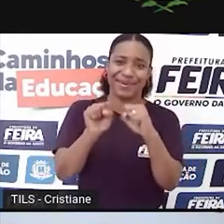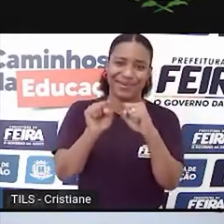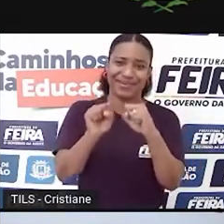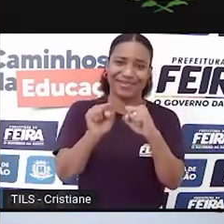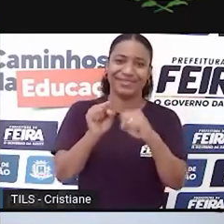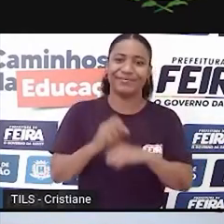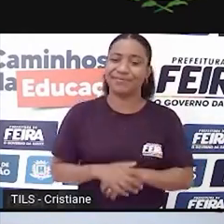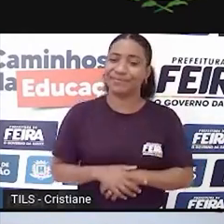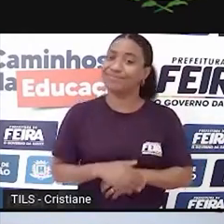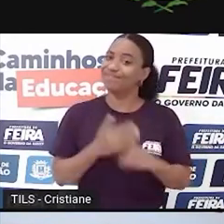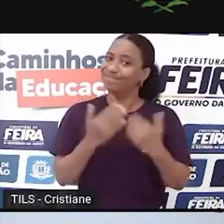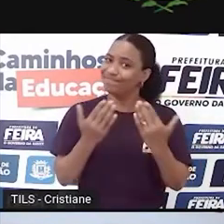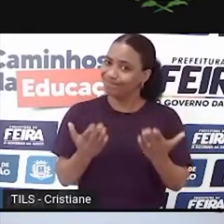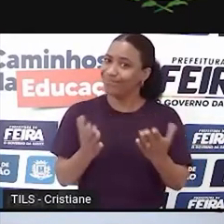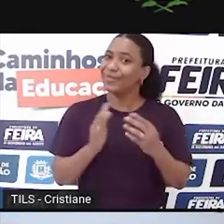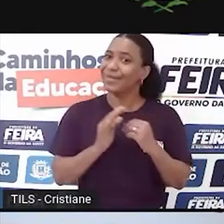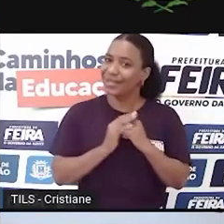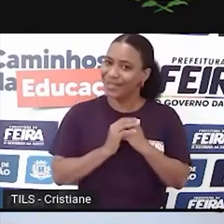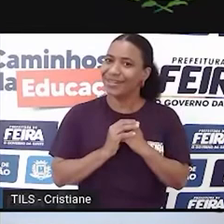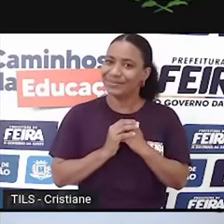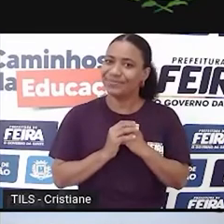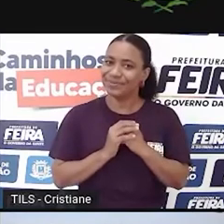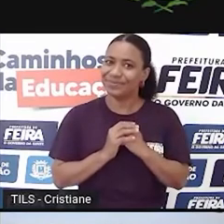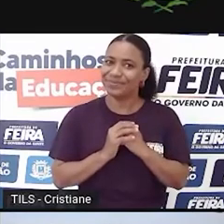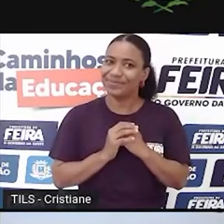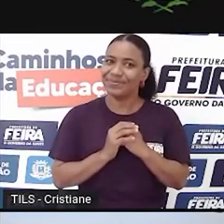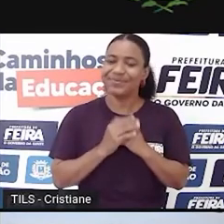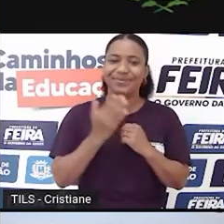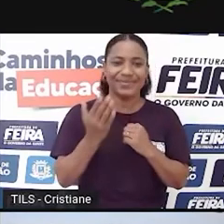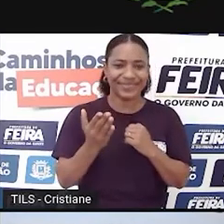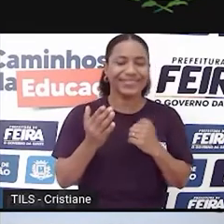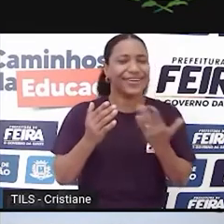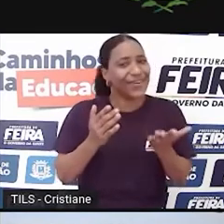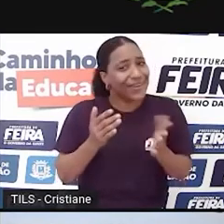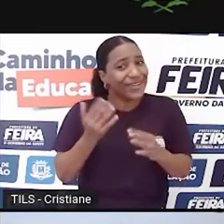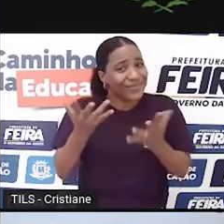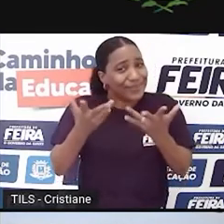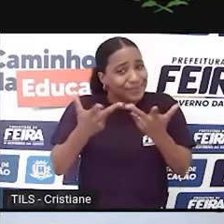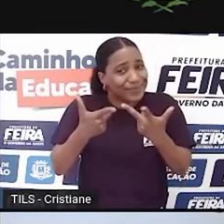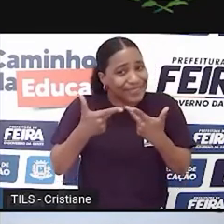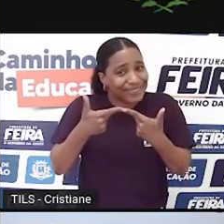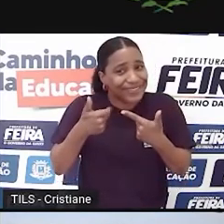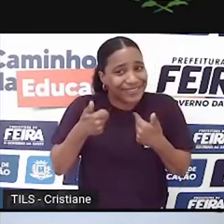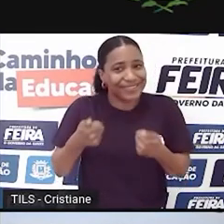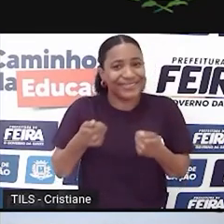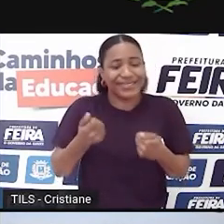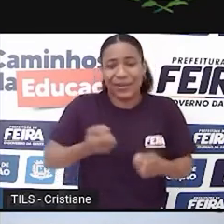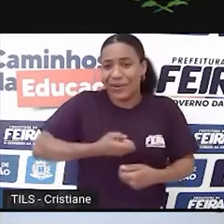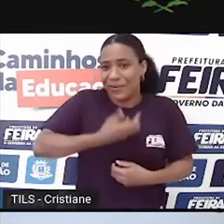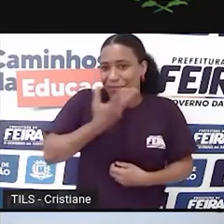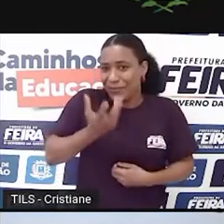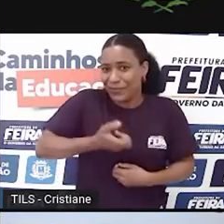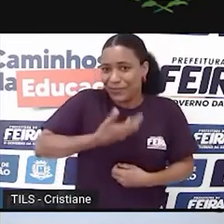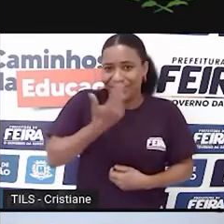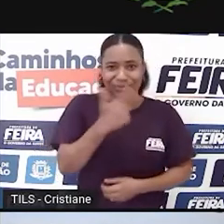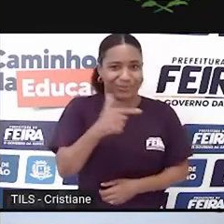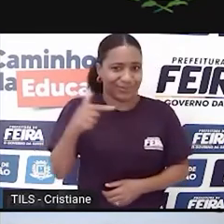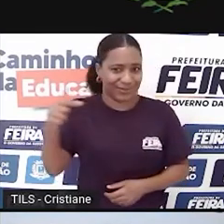que eu não sou habilidoso na expressão artística, poética, mas me contaram